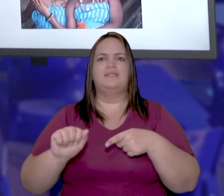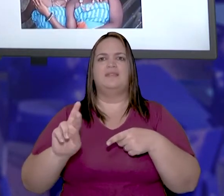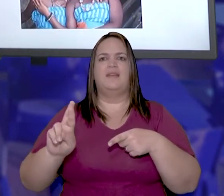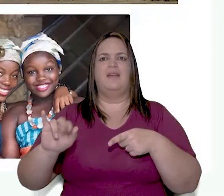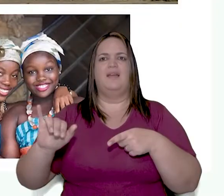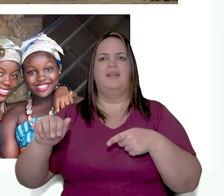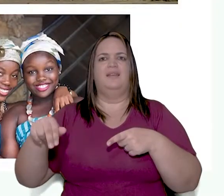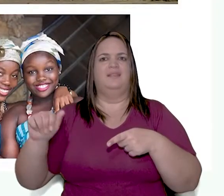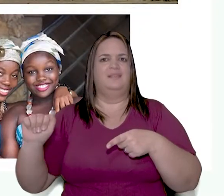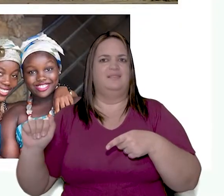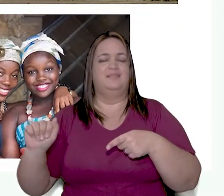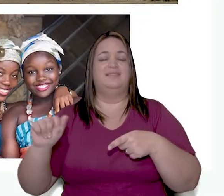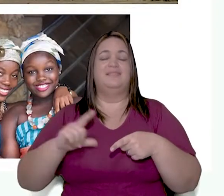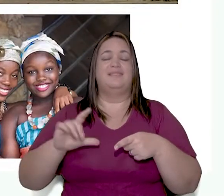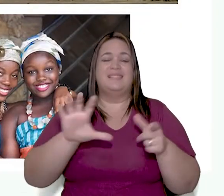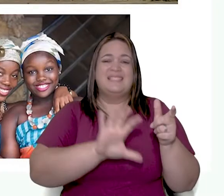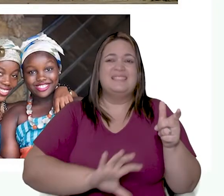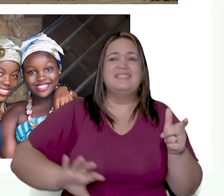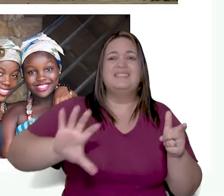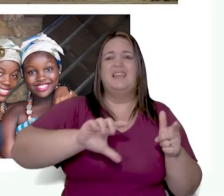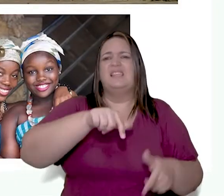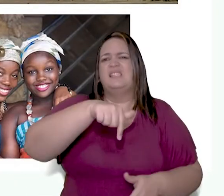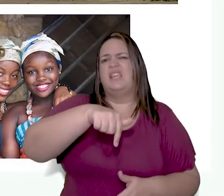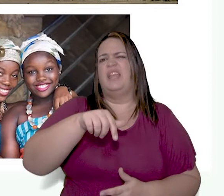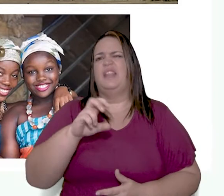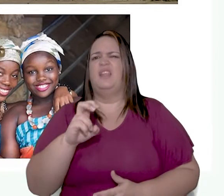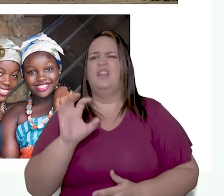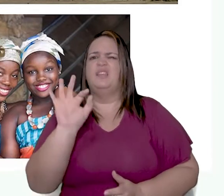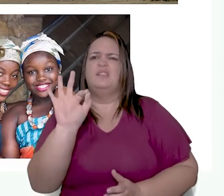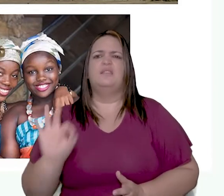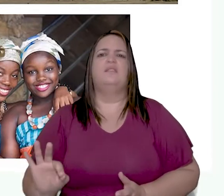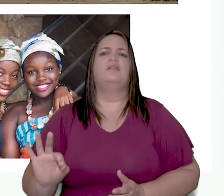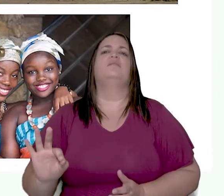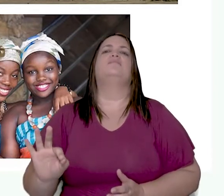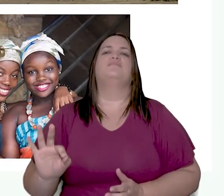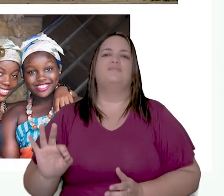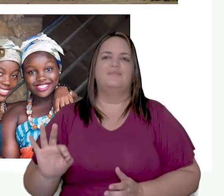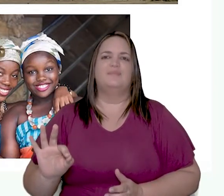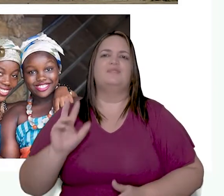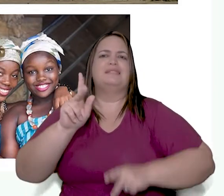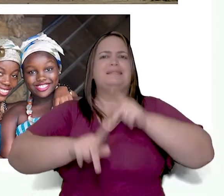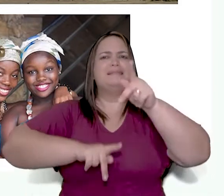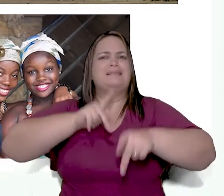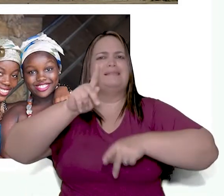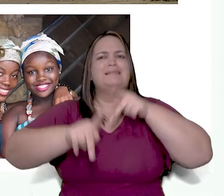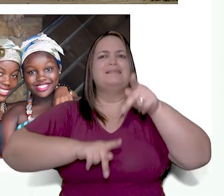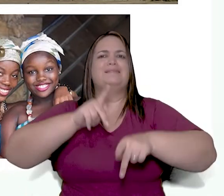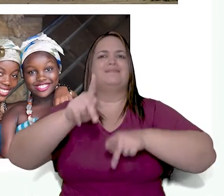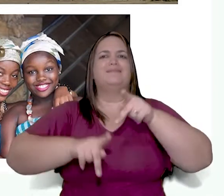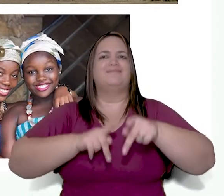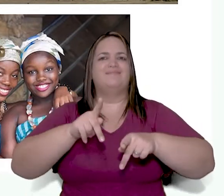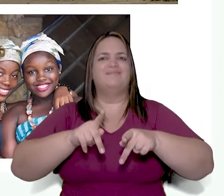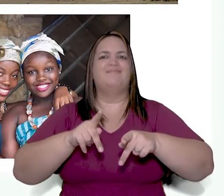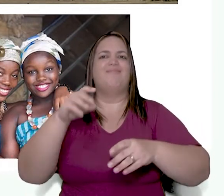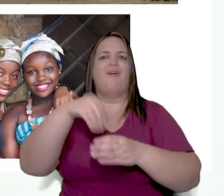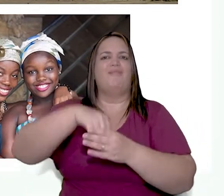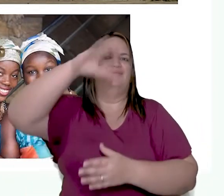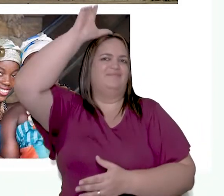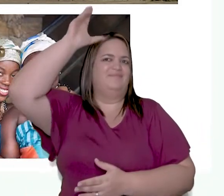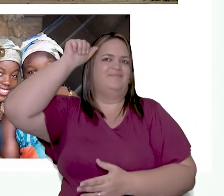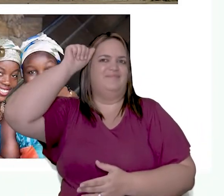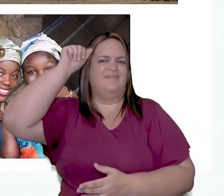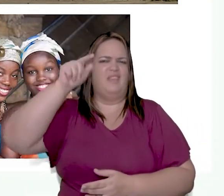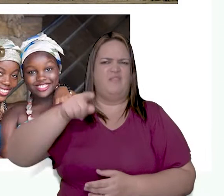a África Sub-Sahariana, ela representa todo o restante do continente africano, 75